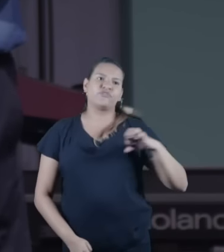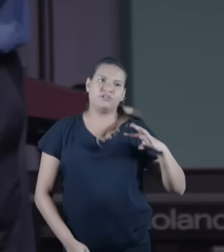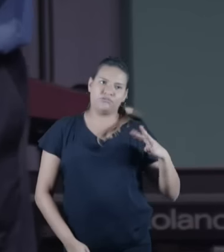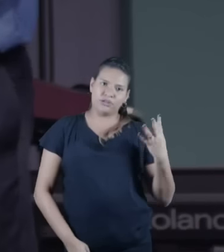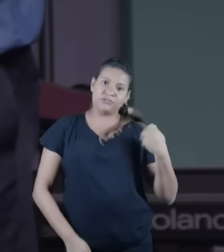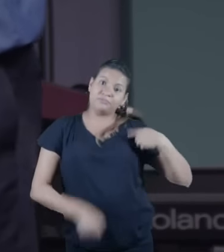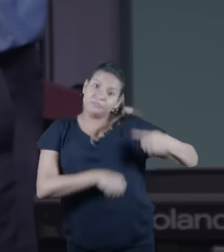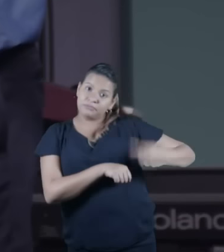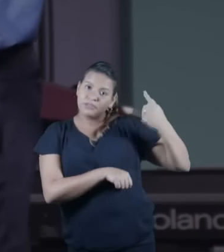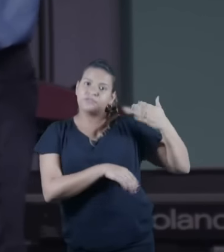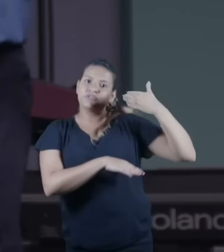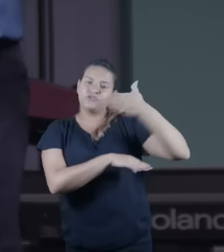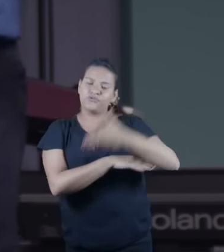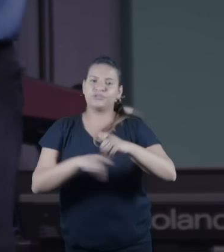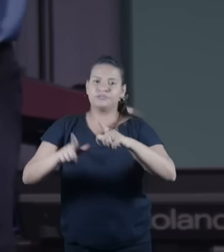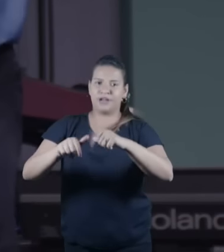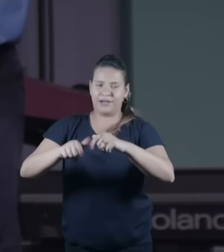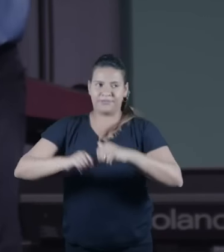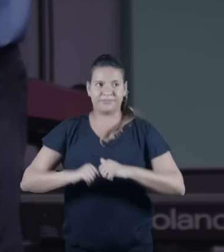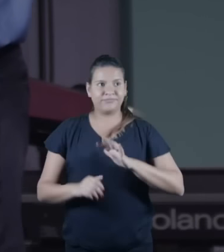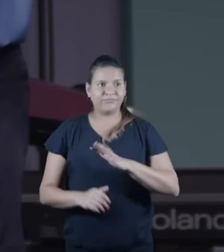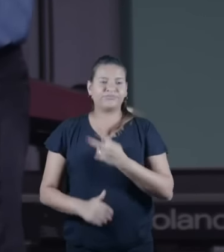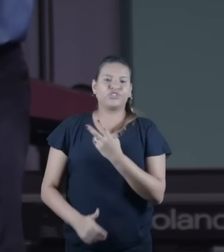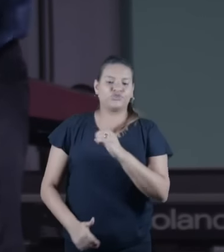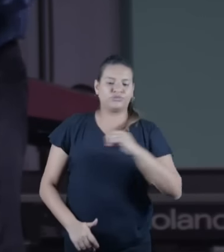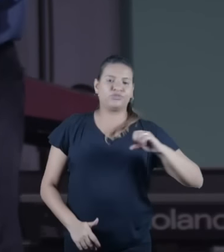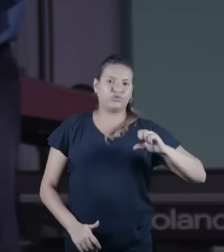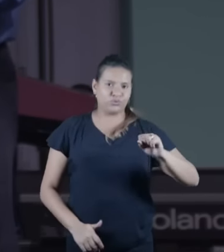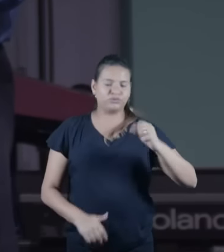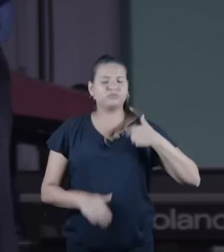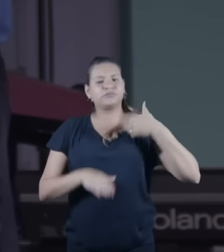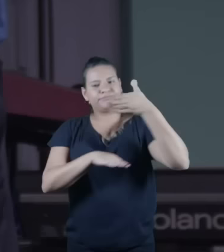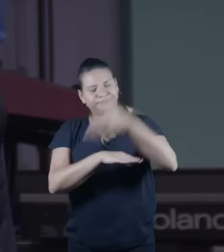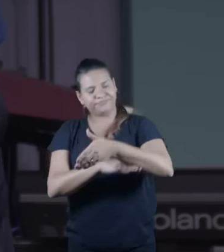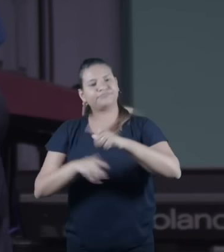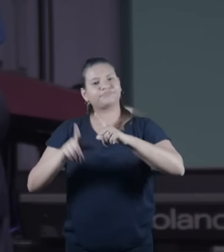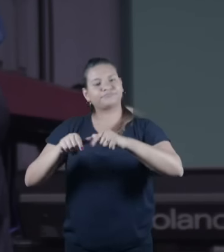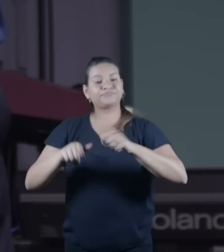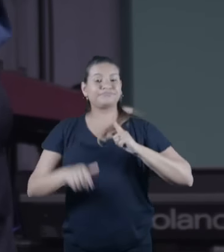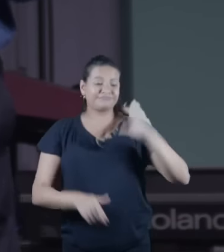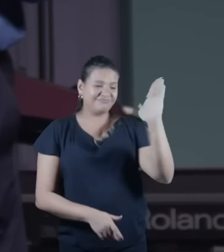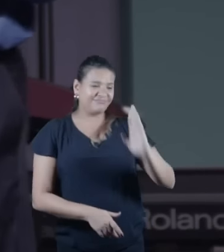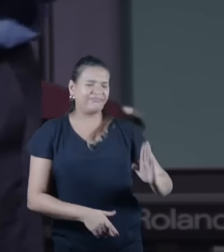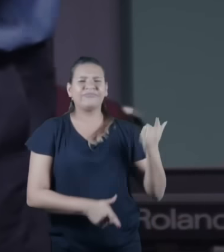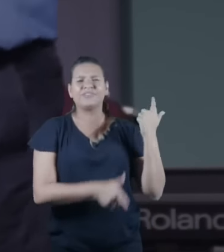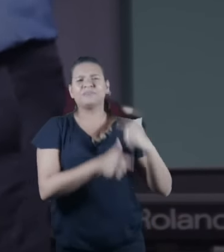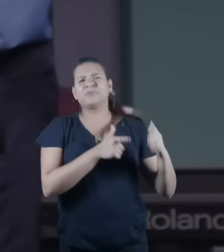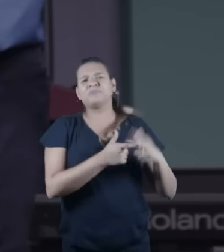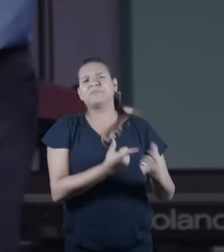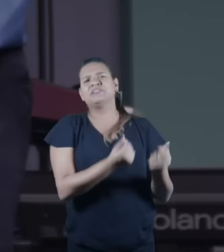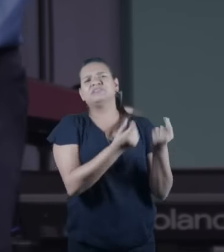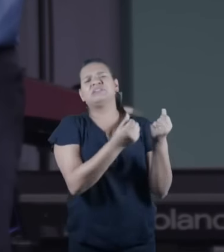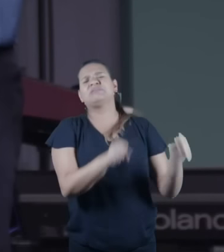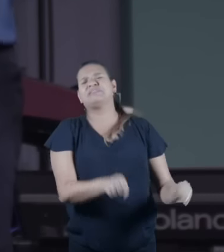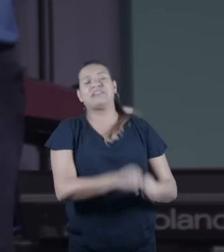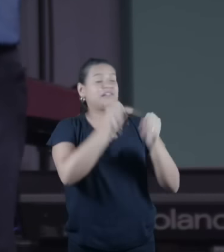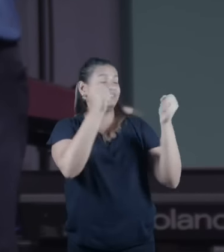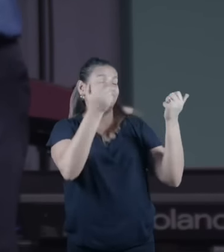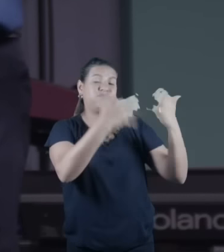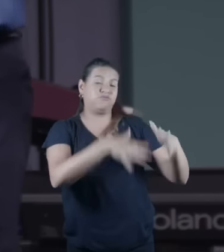o Brasil estava passando uma crise econômica enorme e eu me lembro que orando Deus falou comigo